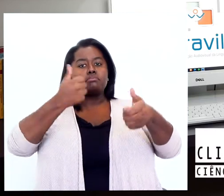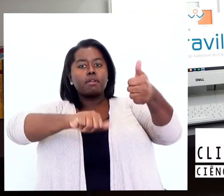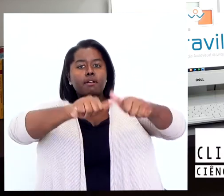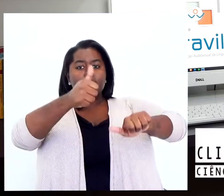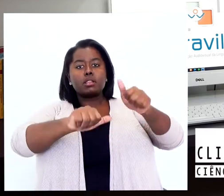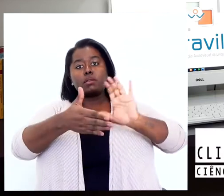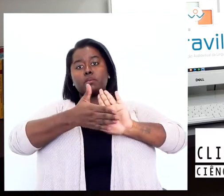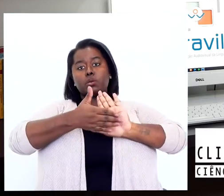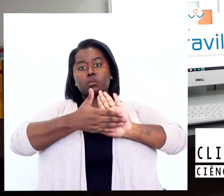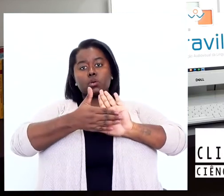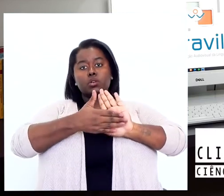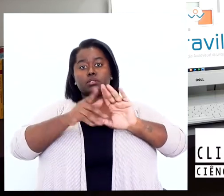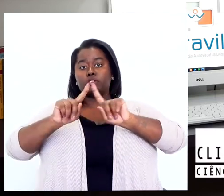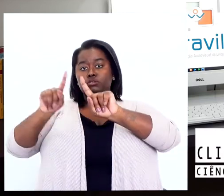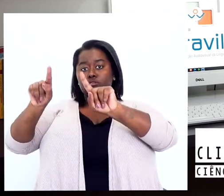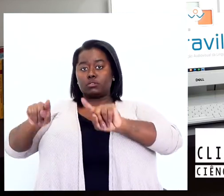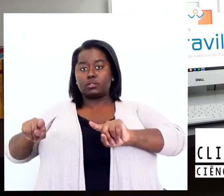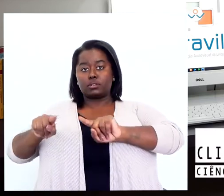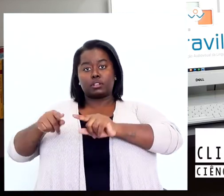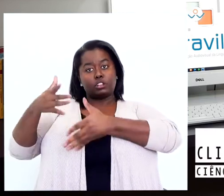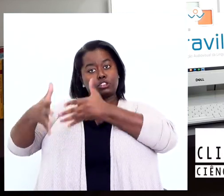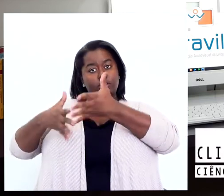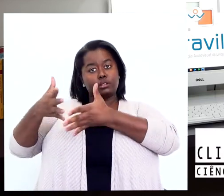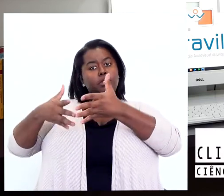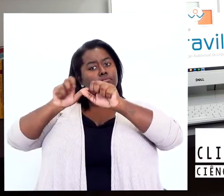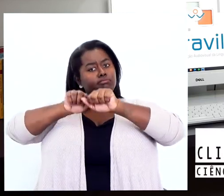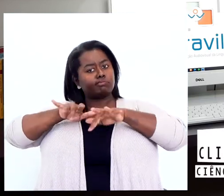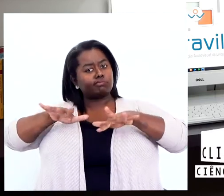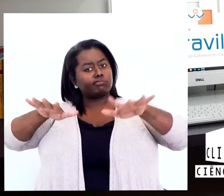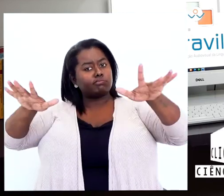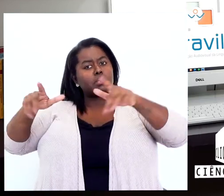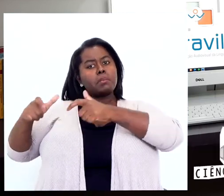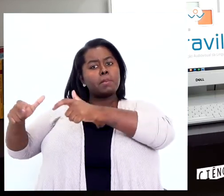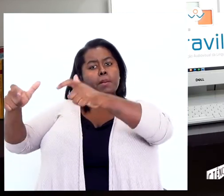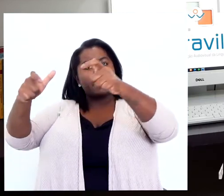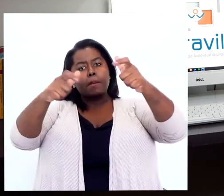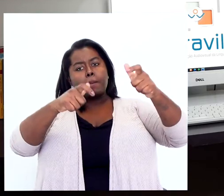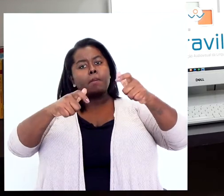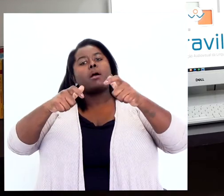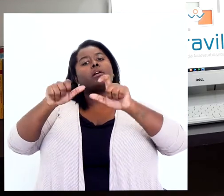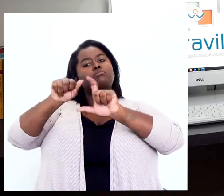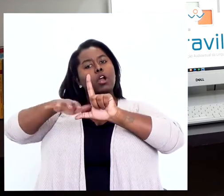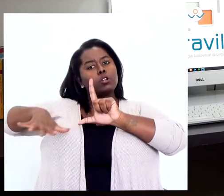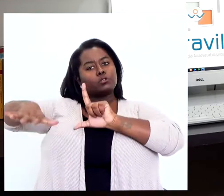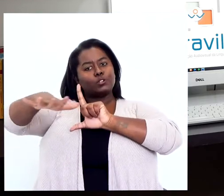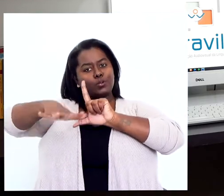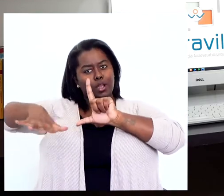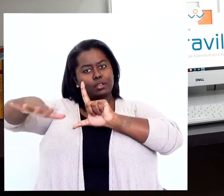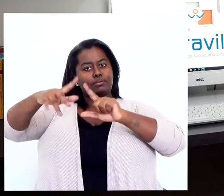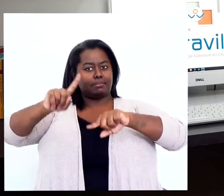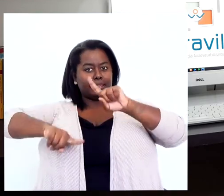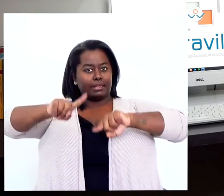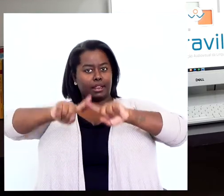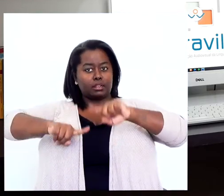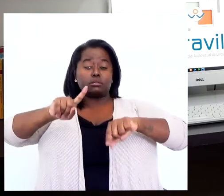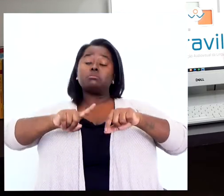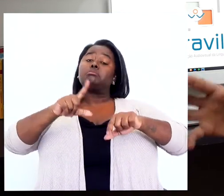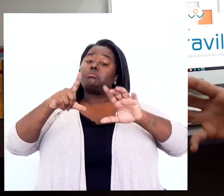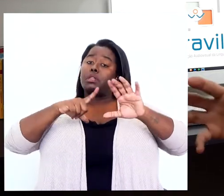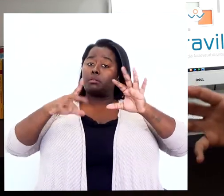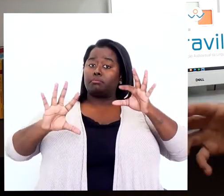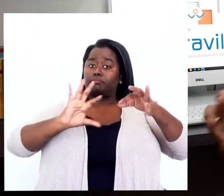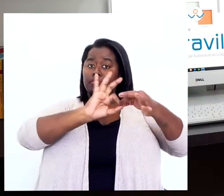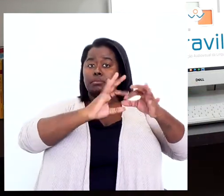surda avalia as propostas de janela de libras que estão circulando em obras audiovisuais, tanto com base em